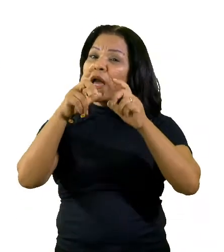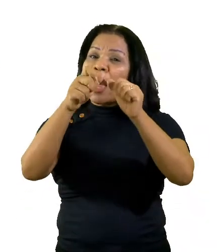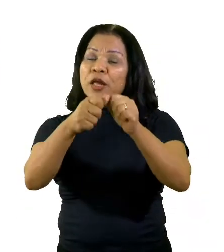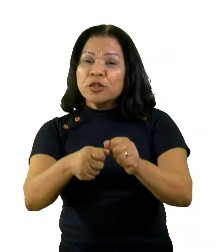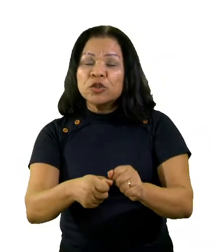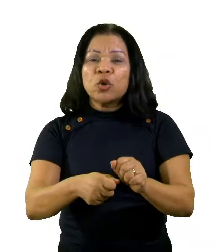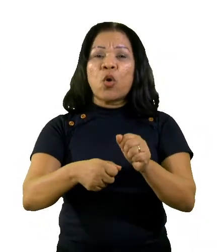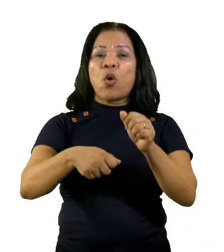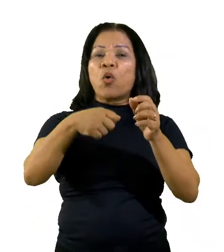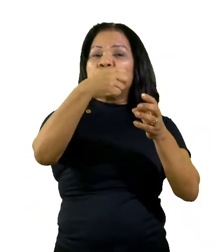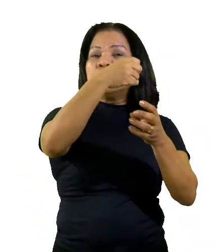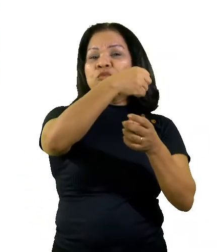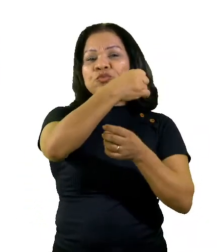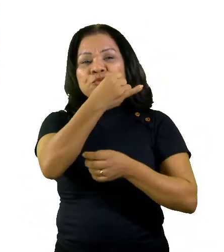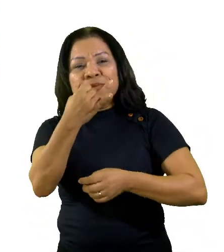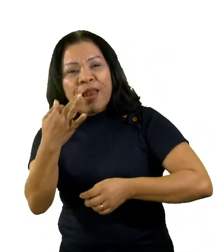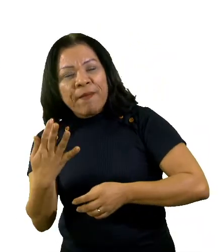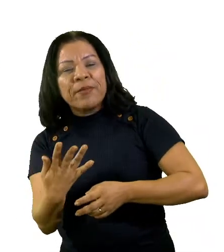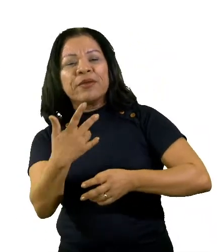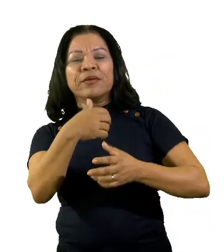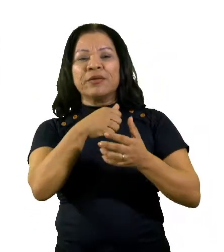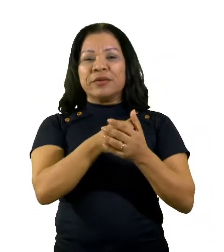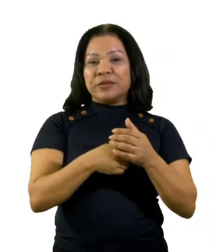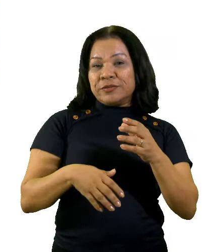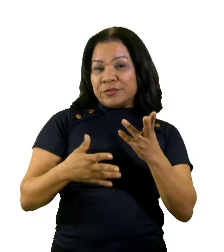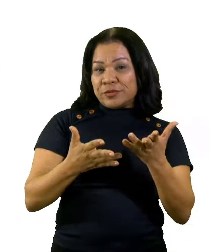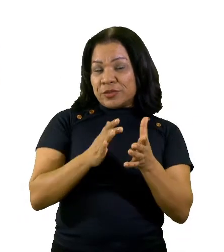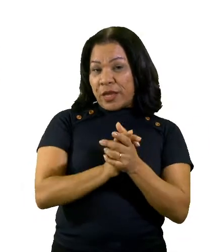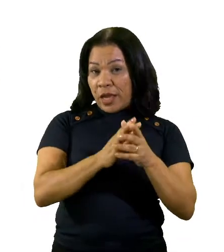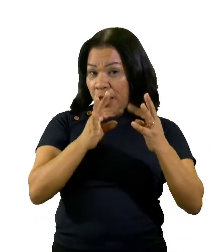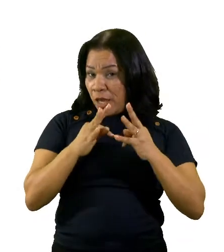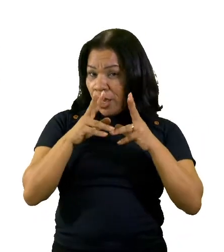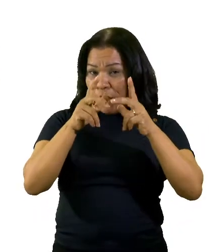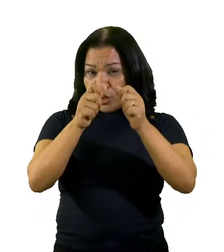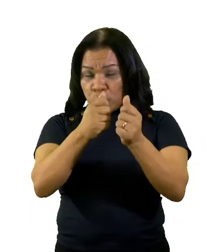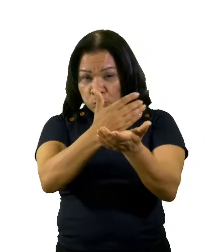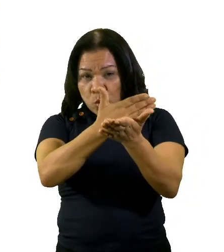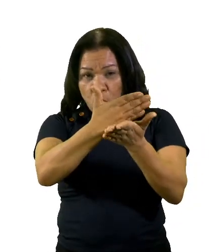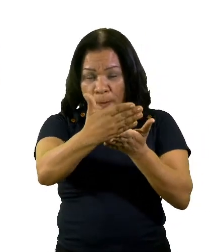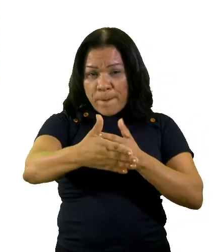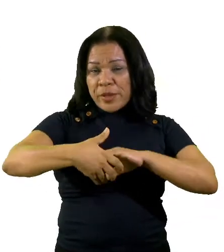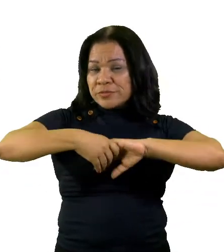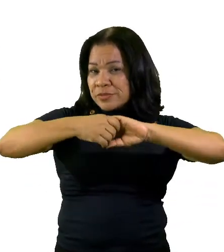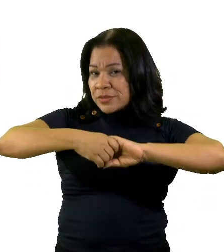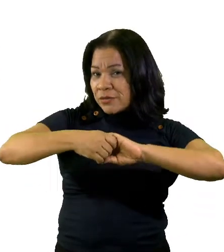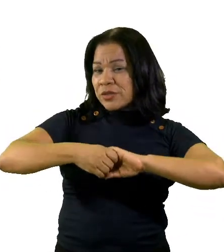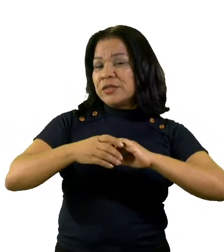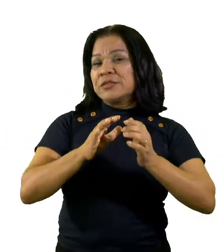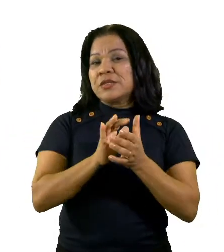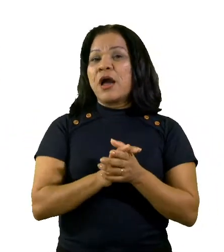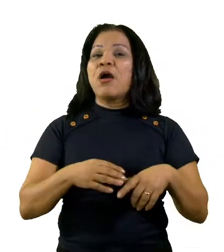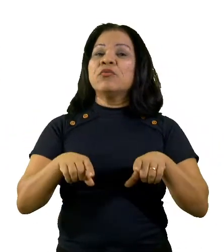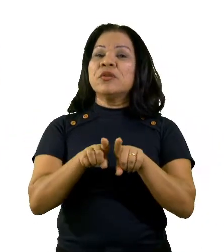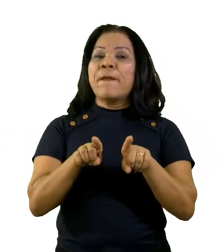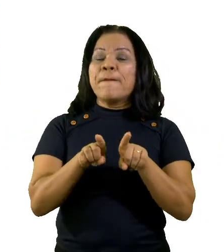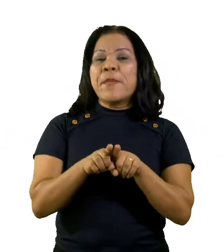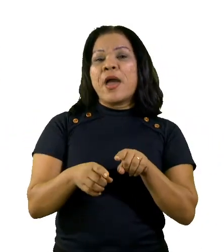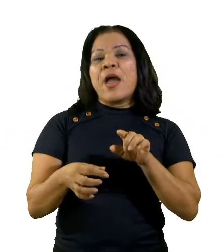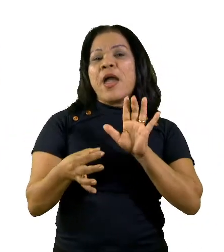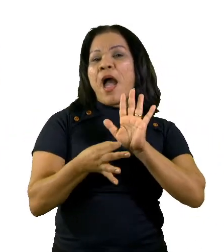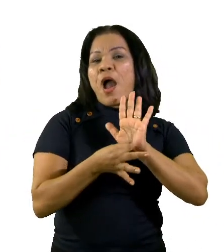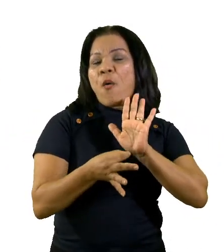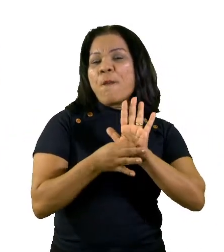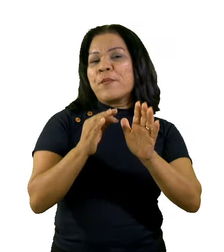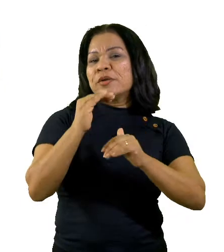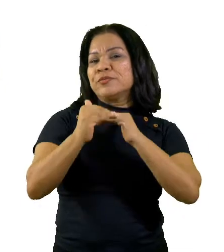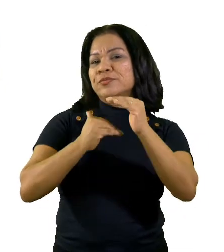a saudação inicial, usando o vocativo com o pronome de tratamento, utilizar argumentos no desenvolvimento